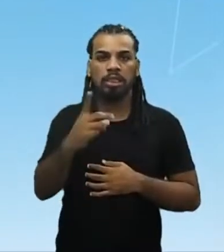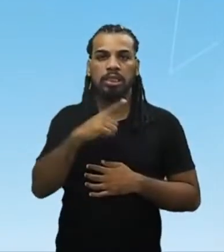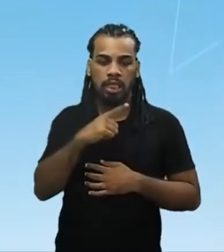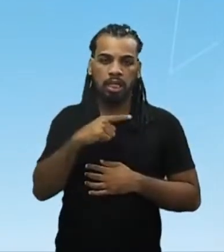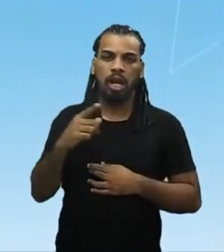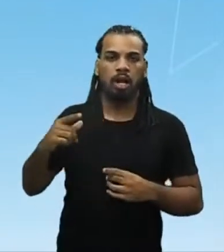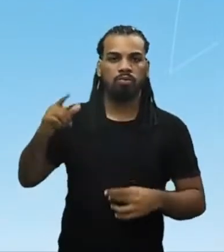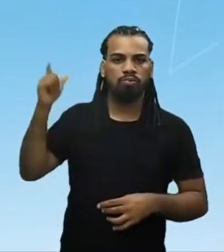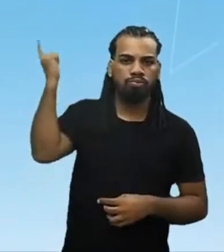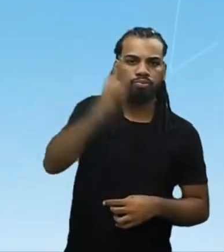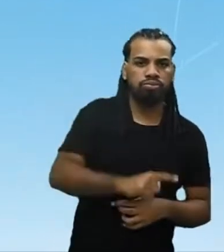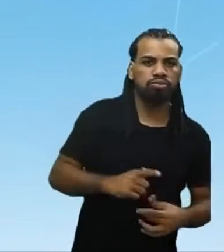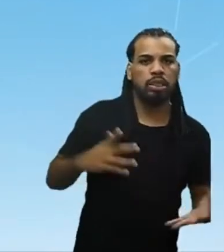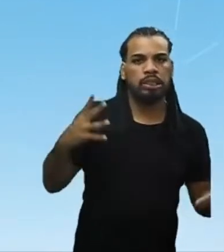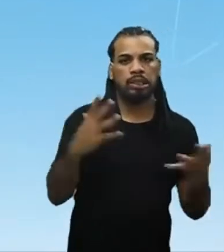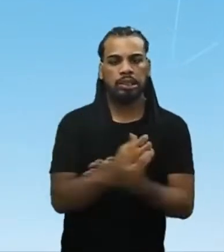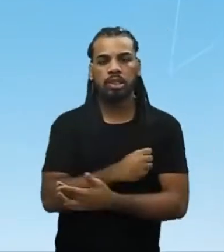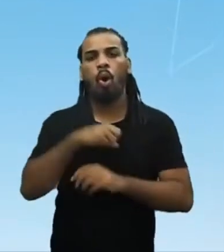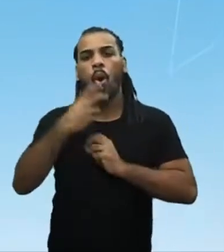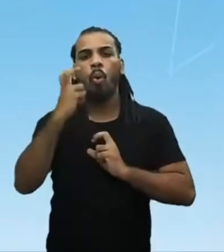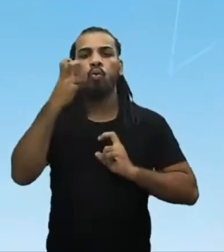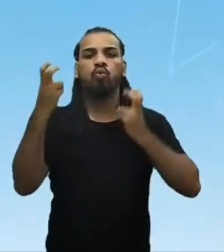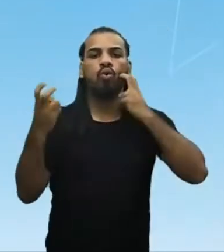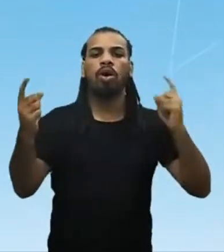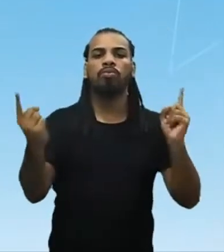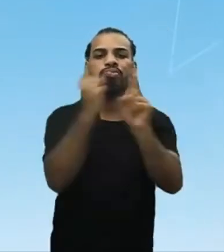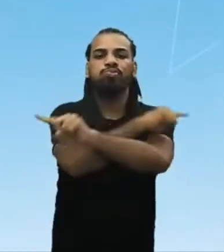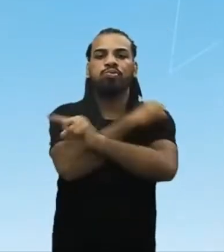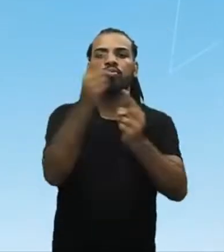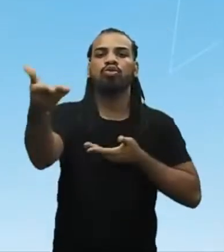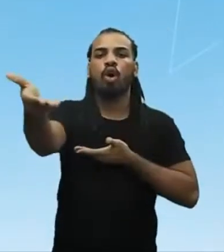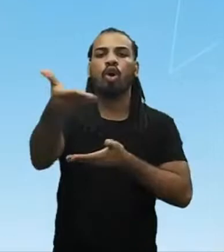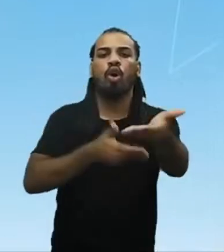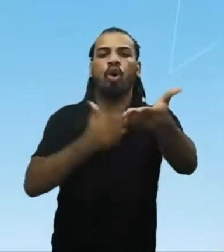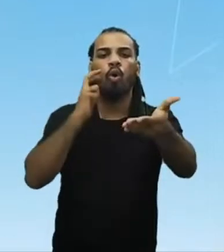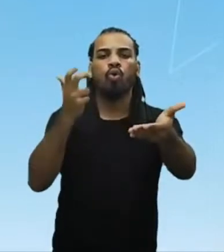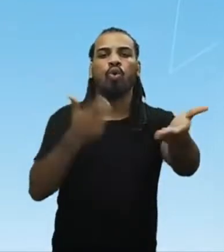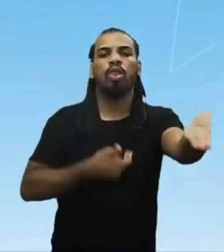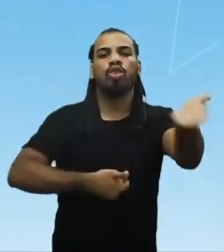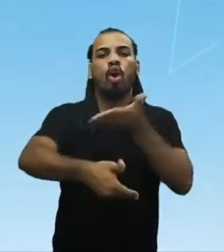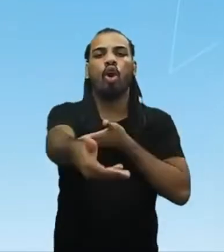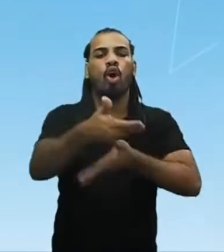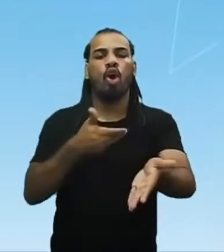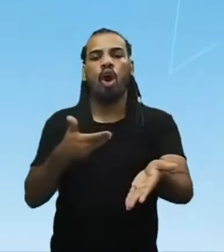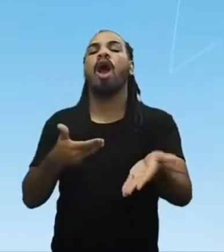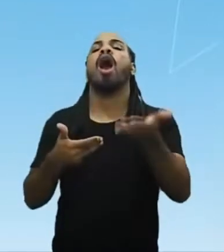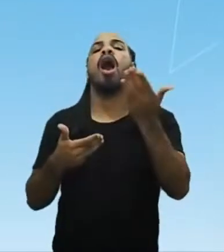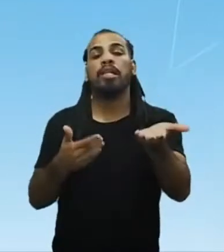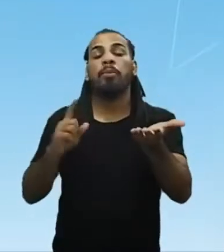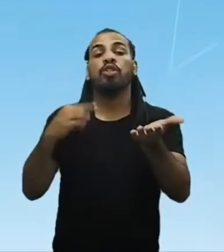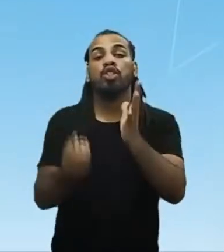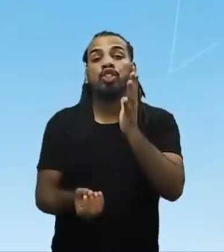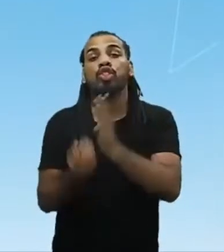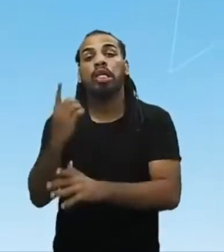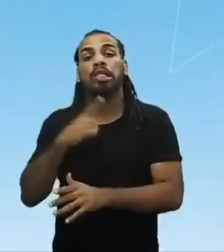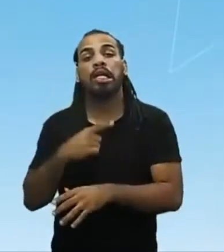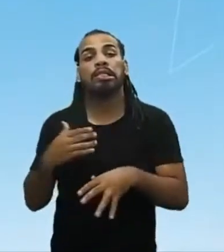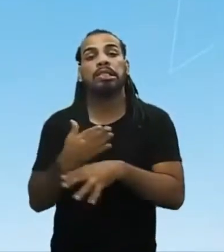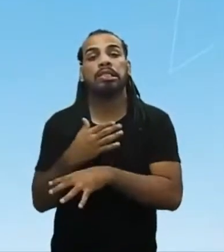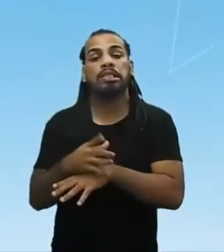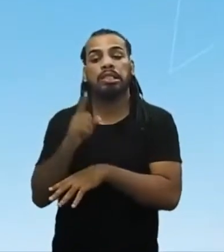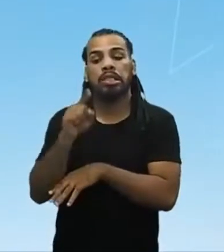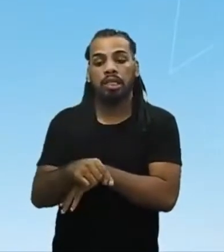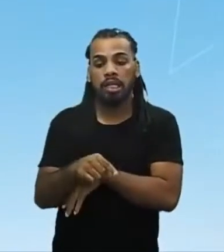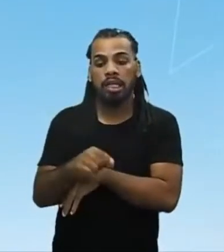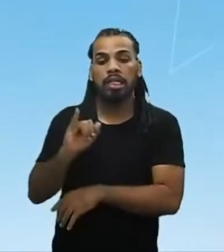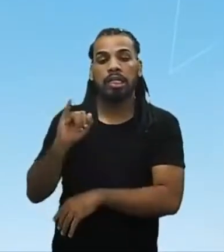conquista ou através de intercâmbio cultural e, mais tarde, vão dar origem ao que a gente vai chamar de civilização